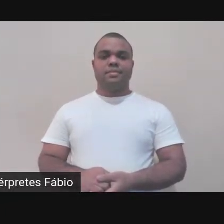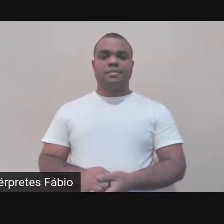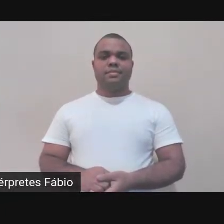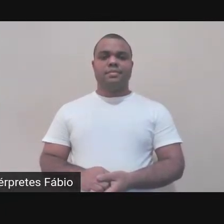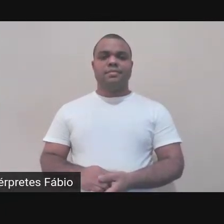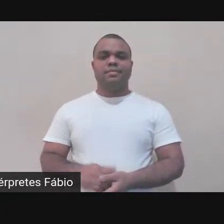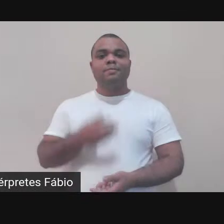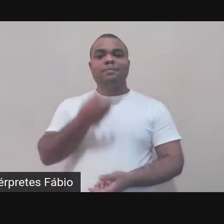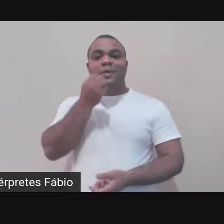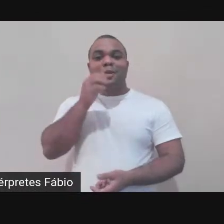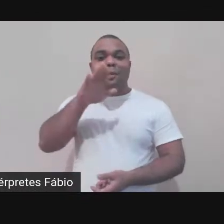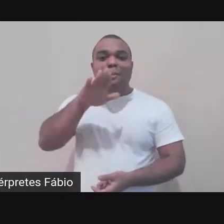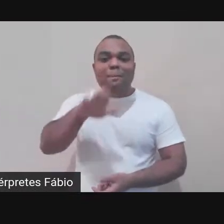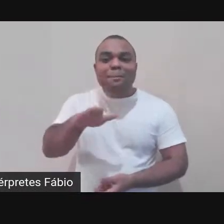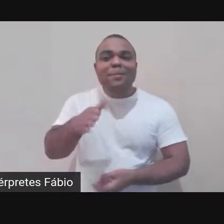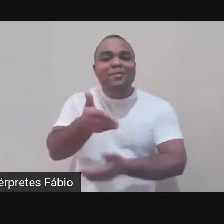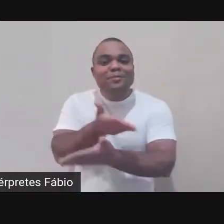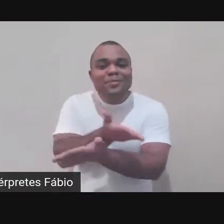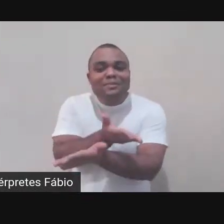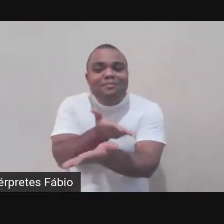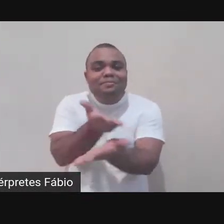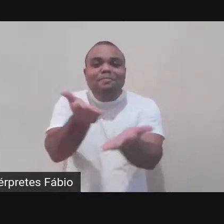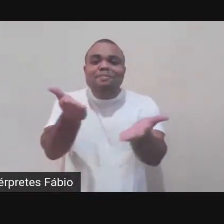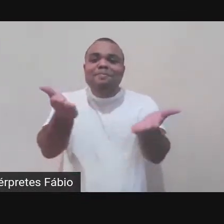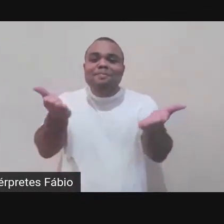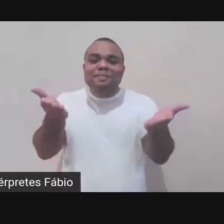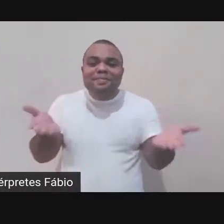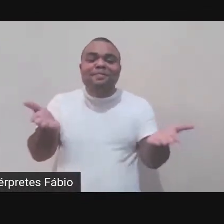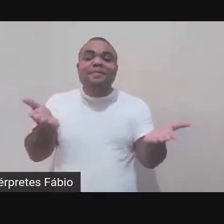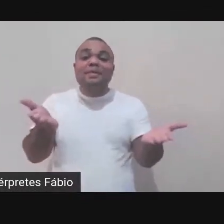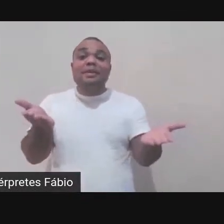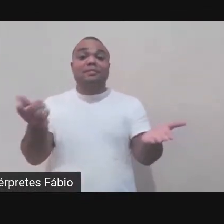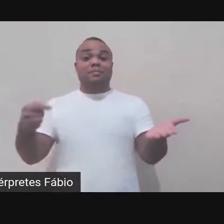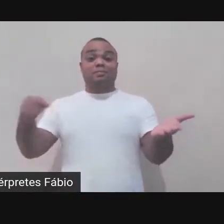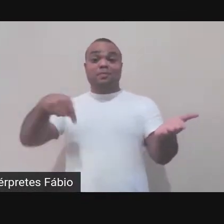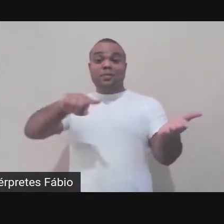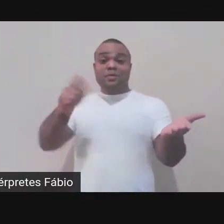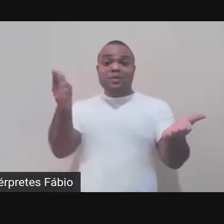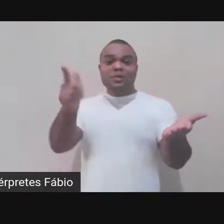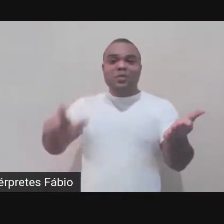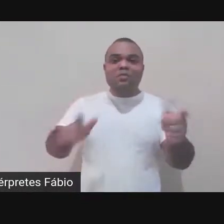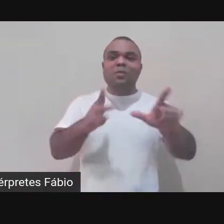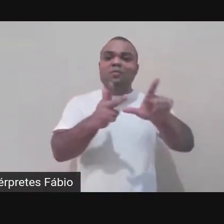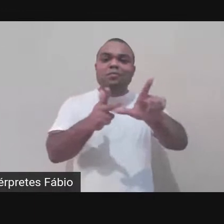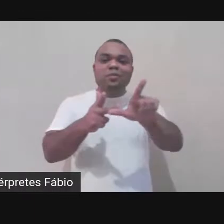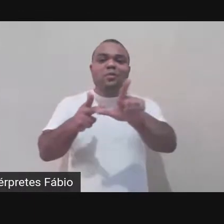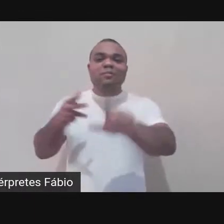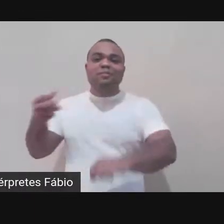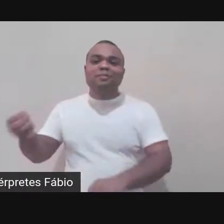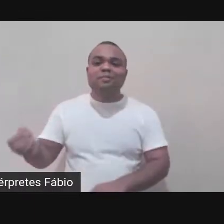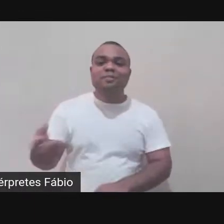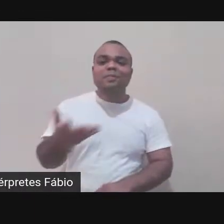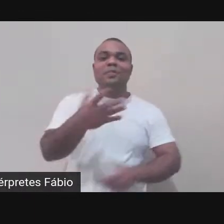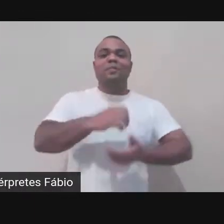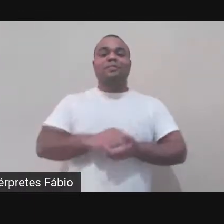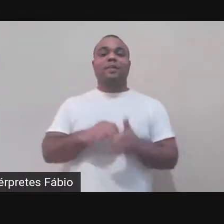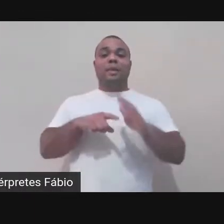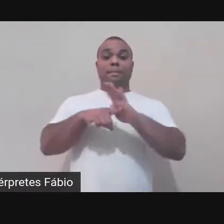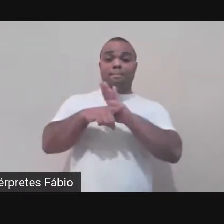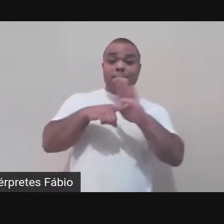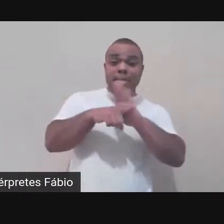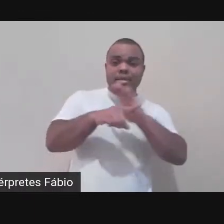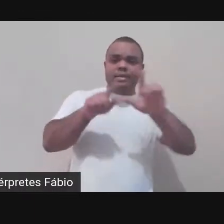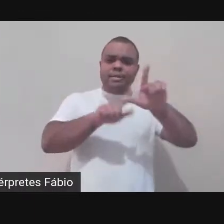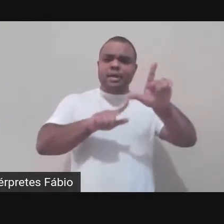Boa tarde a todas e a todos. Estamos de volta a mais uma live do evento virtual Pesquisas em Letras,